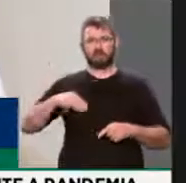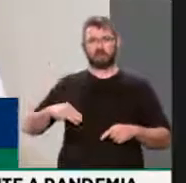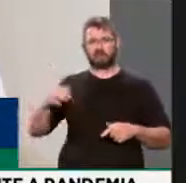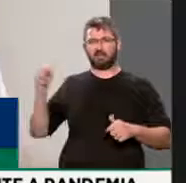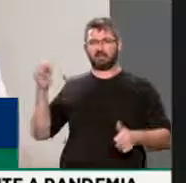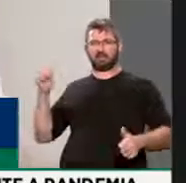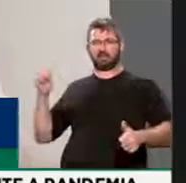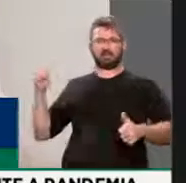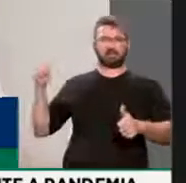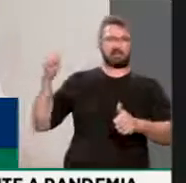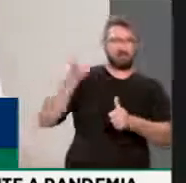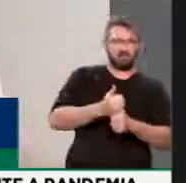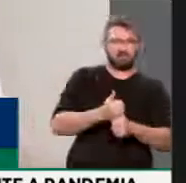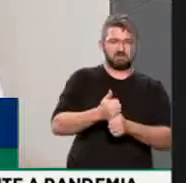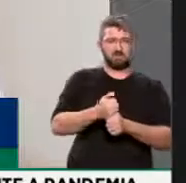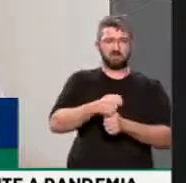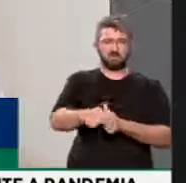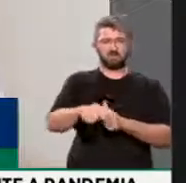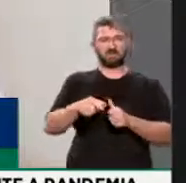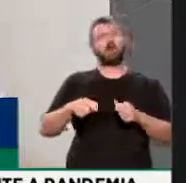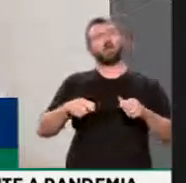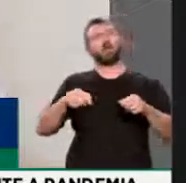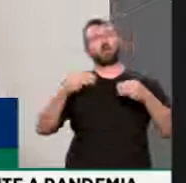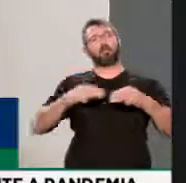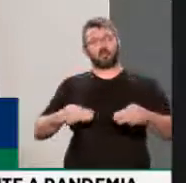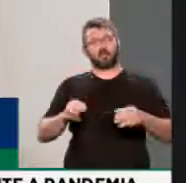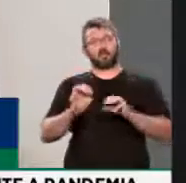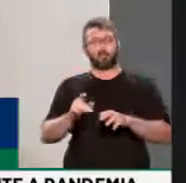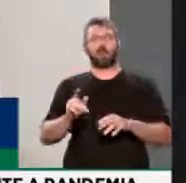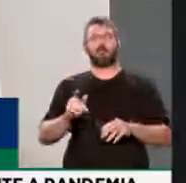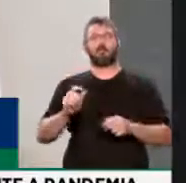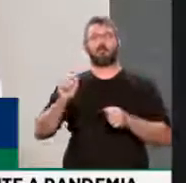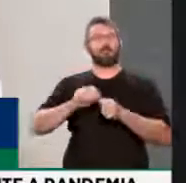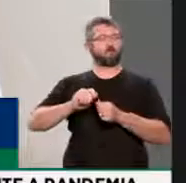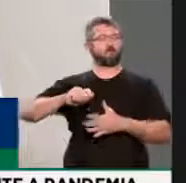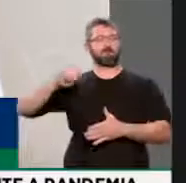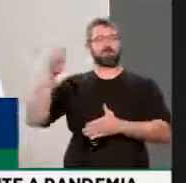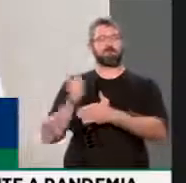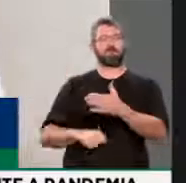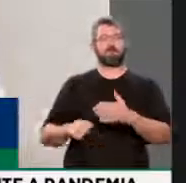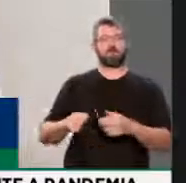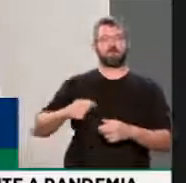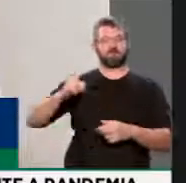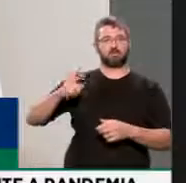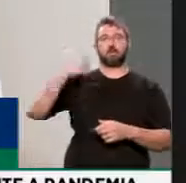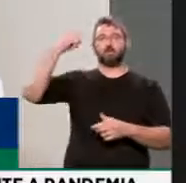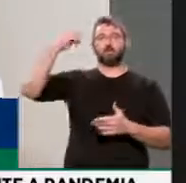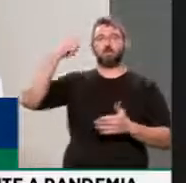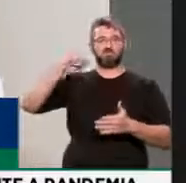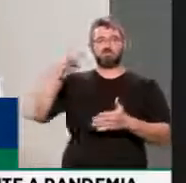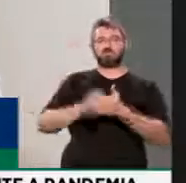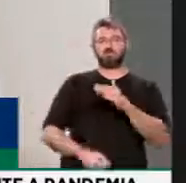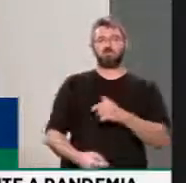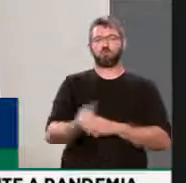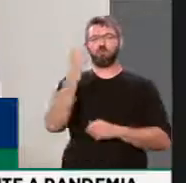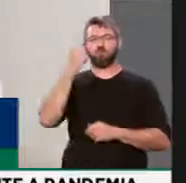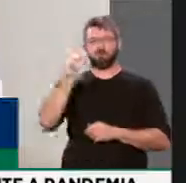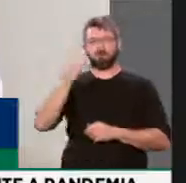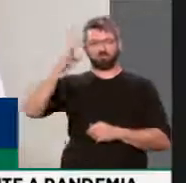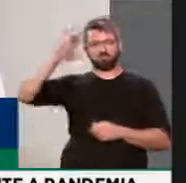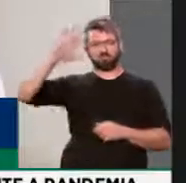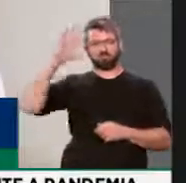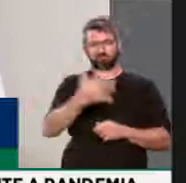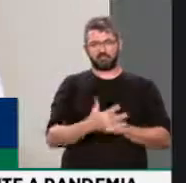o Ministério da Educação tenha esse assente de numa canetada, numa